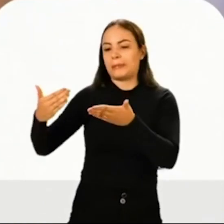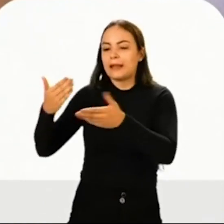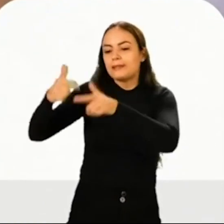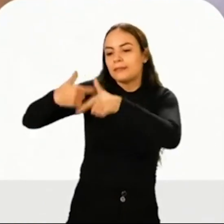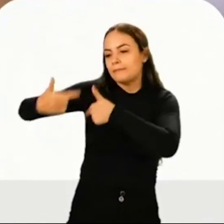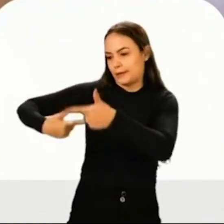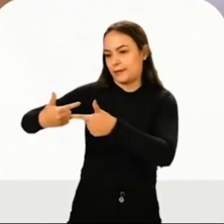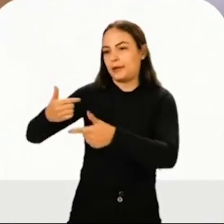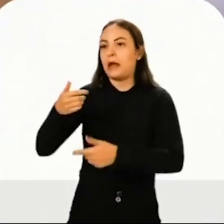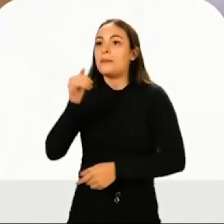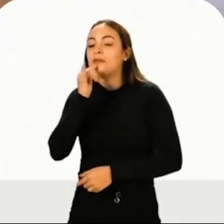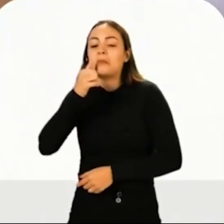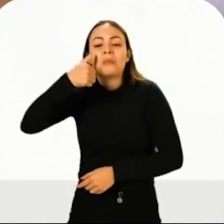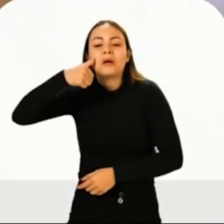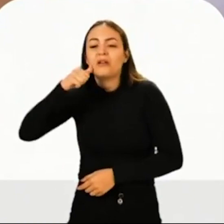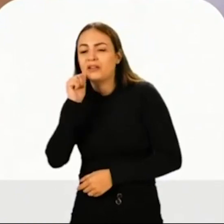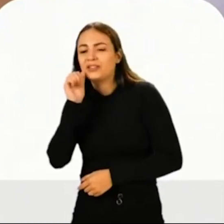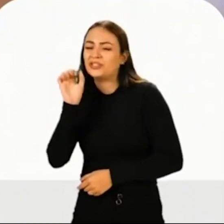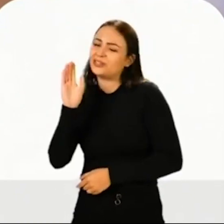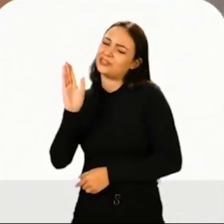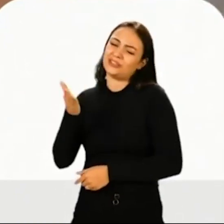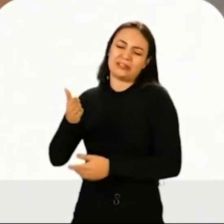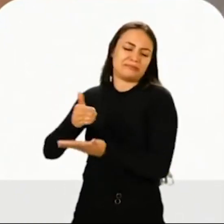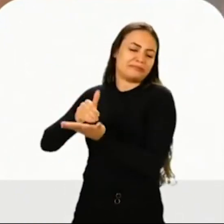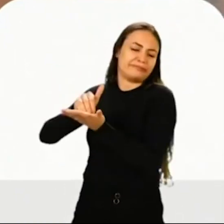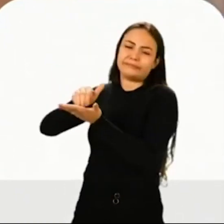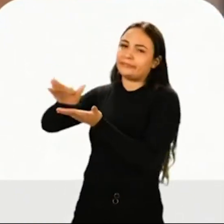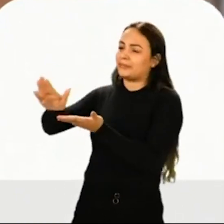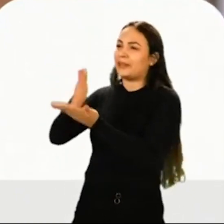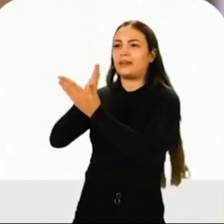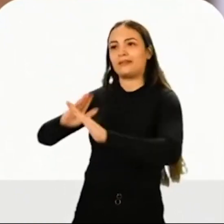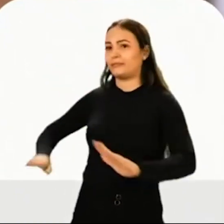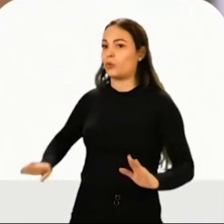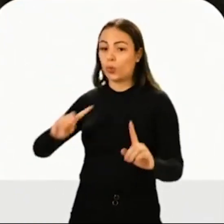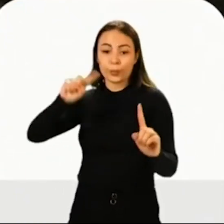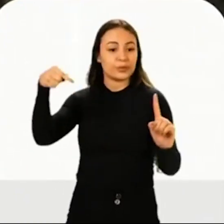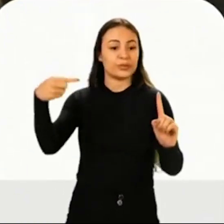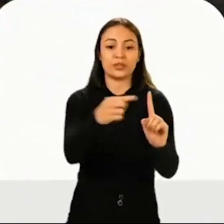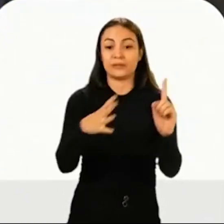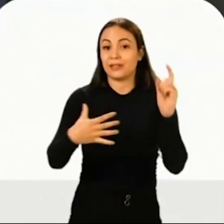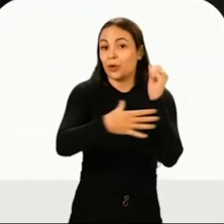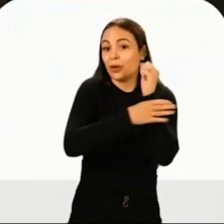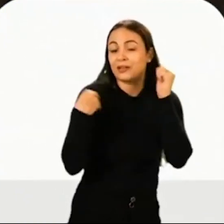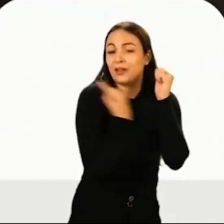ele não alcançou os objetivos, principalmente da nossa segurança.